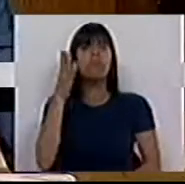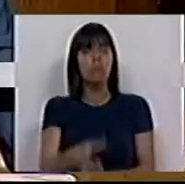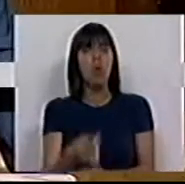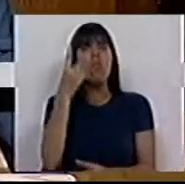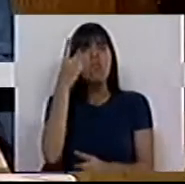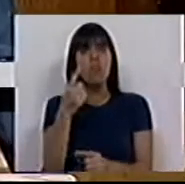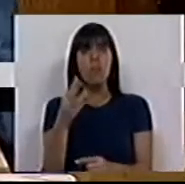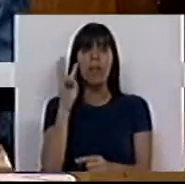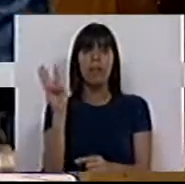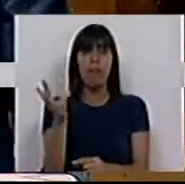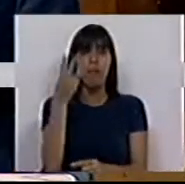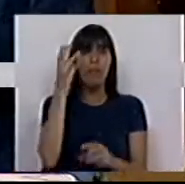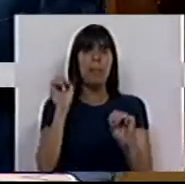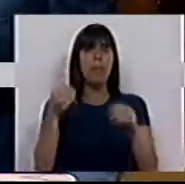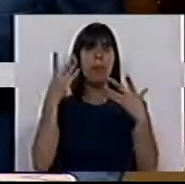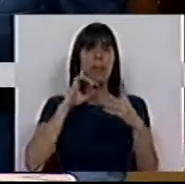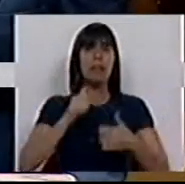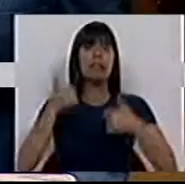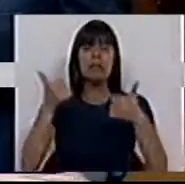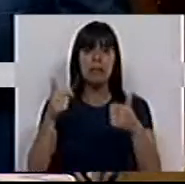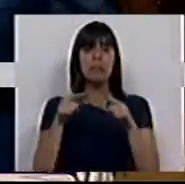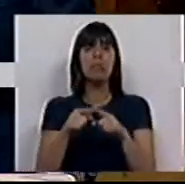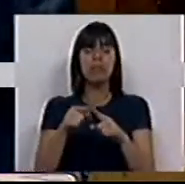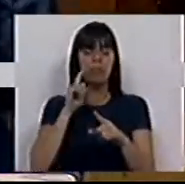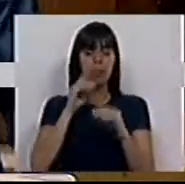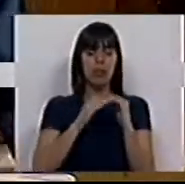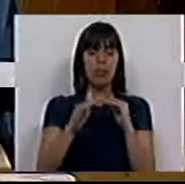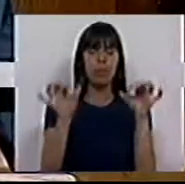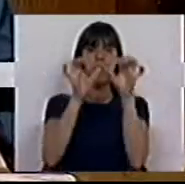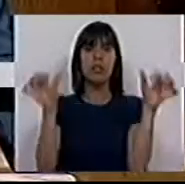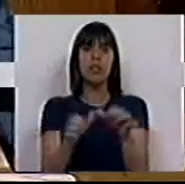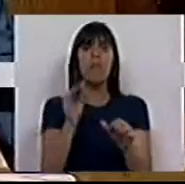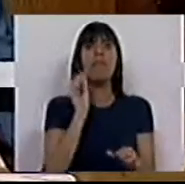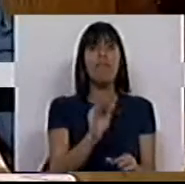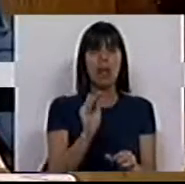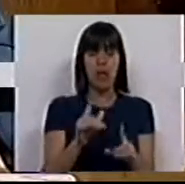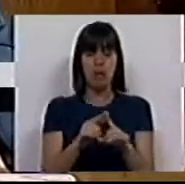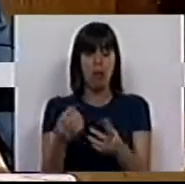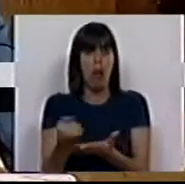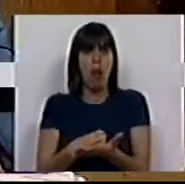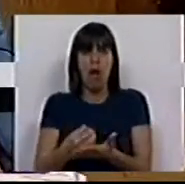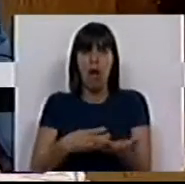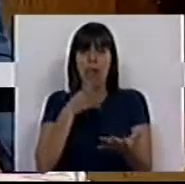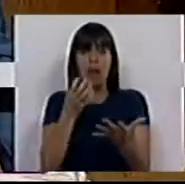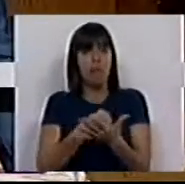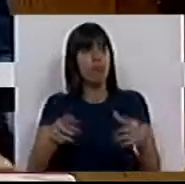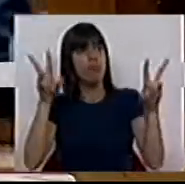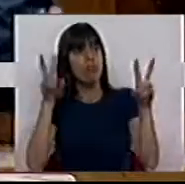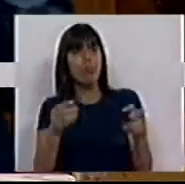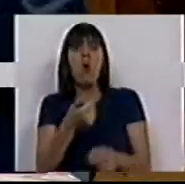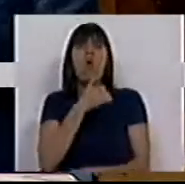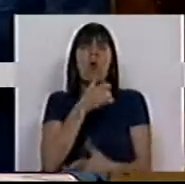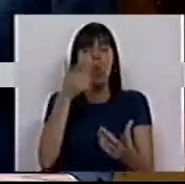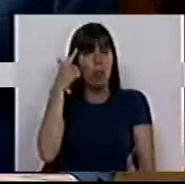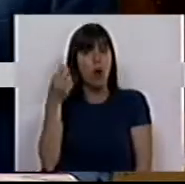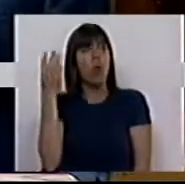que um dos seus três primeiros pilares era a estabilidade do sistema financeiro, nada disse sobre esta matéria. Como